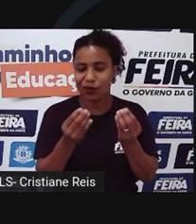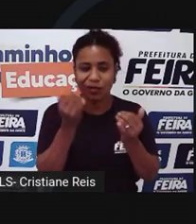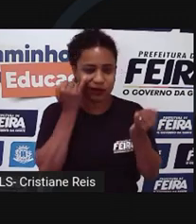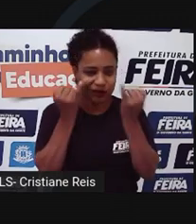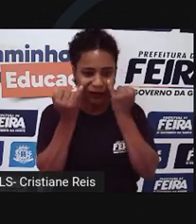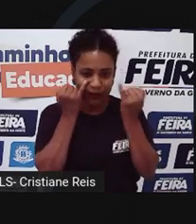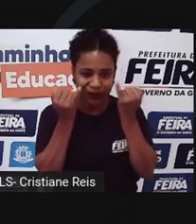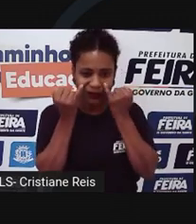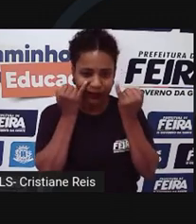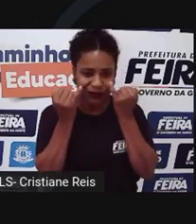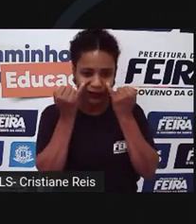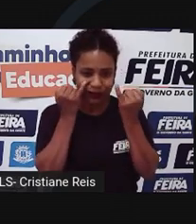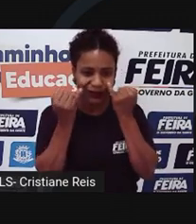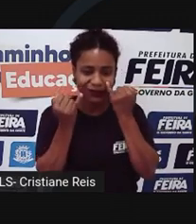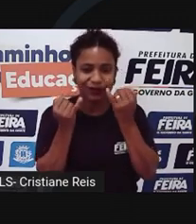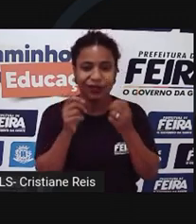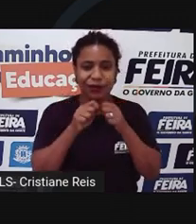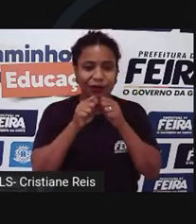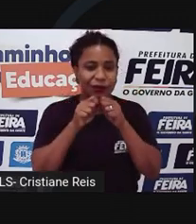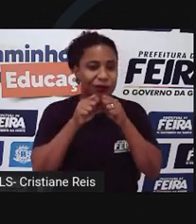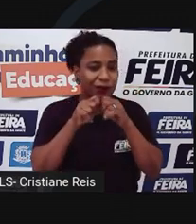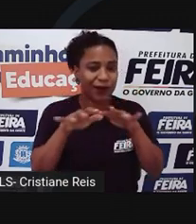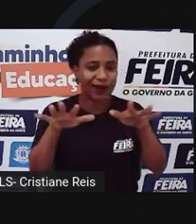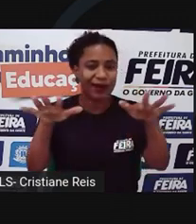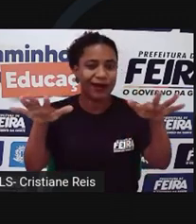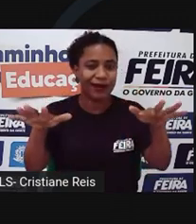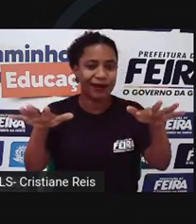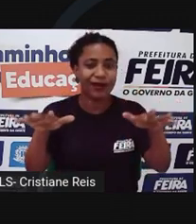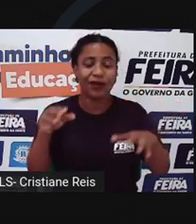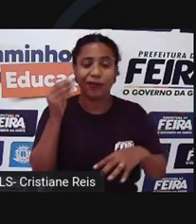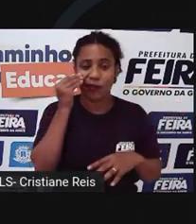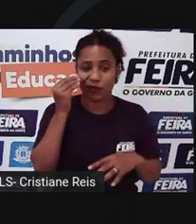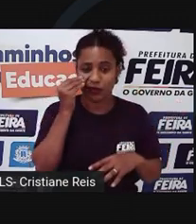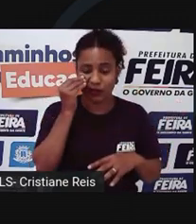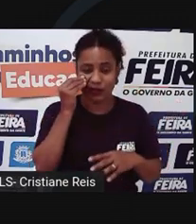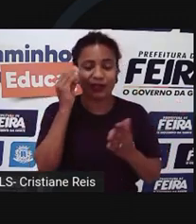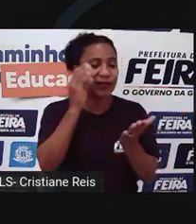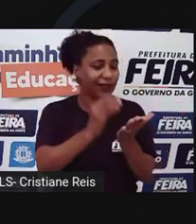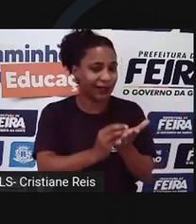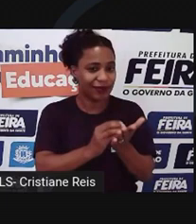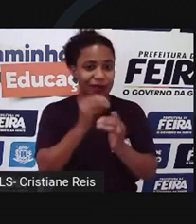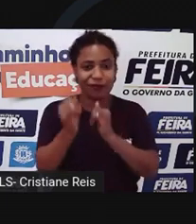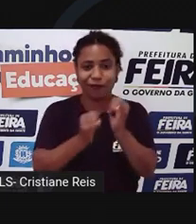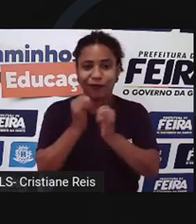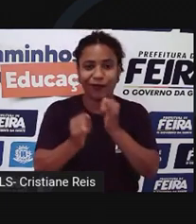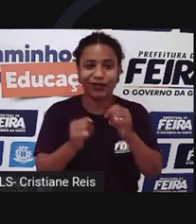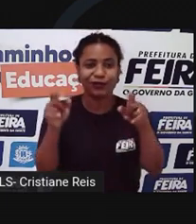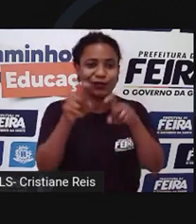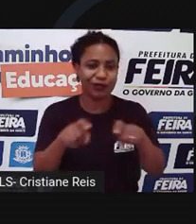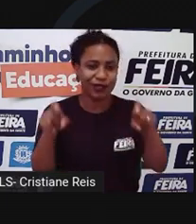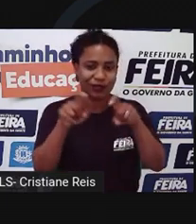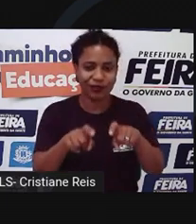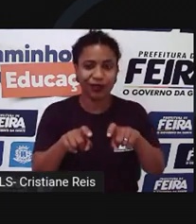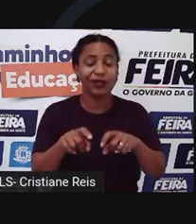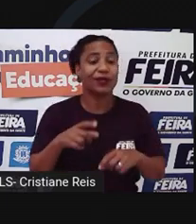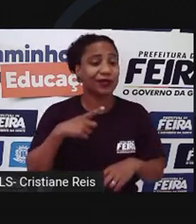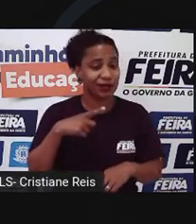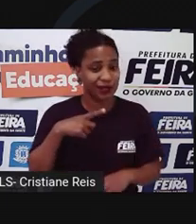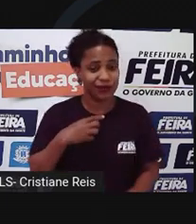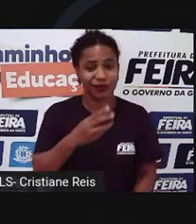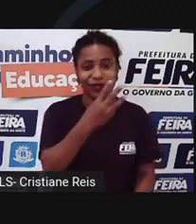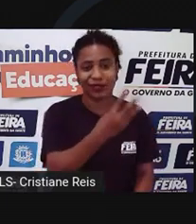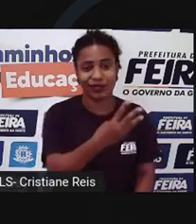serão classificados por crimes informáticos próprios, como os artigos 313A e